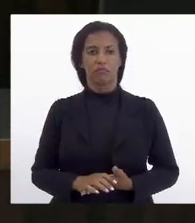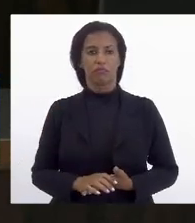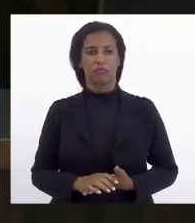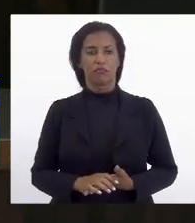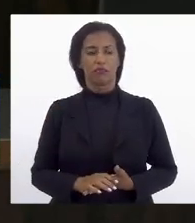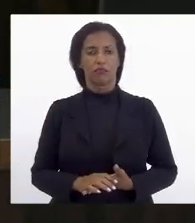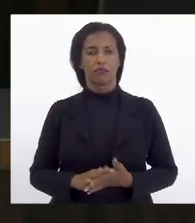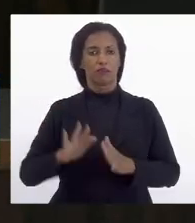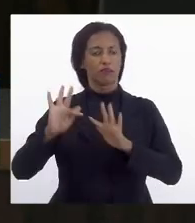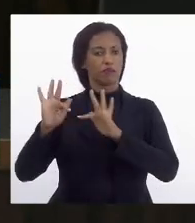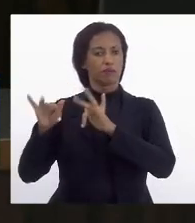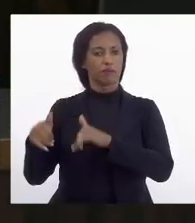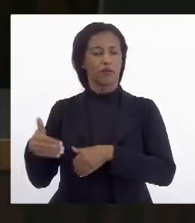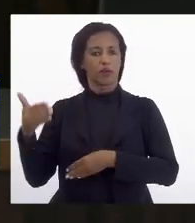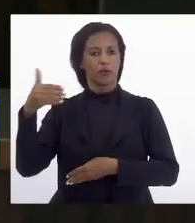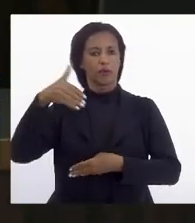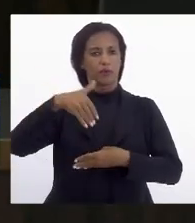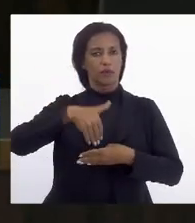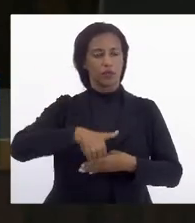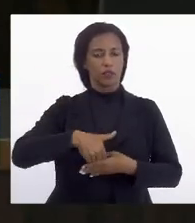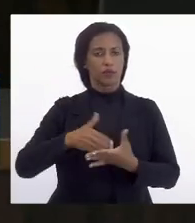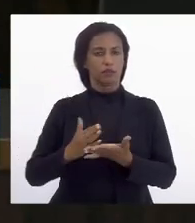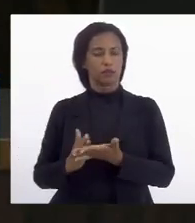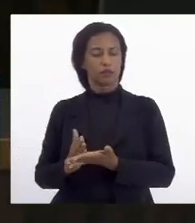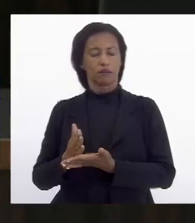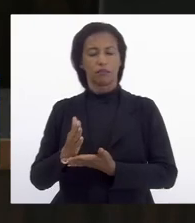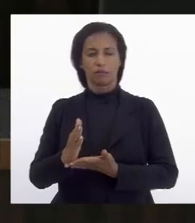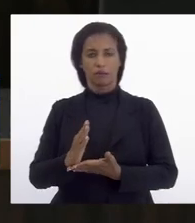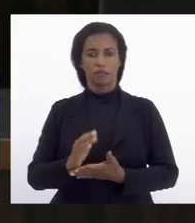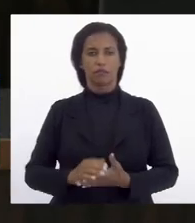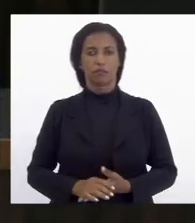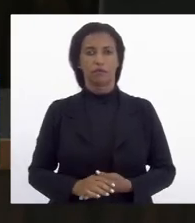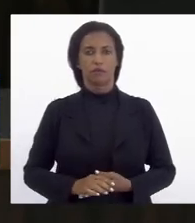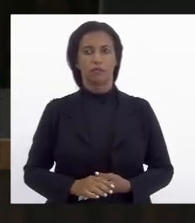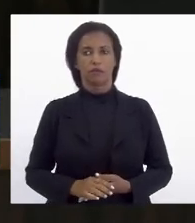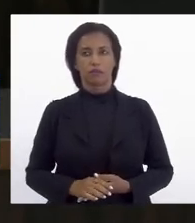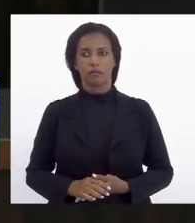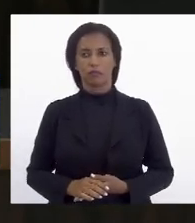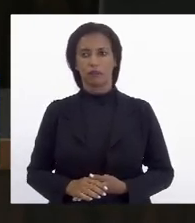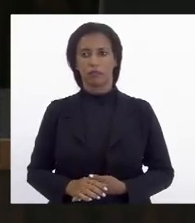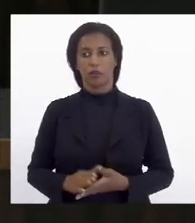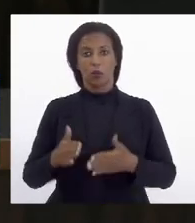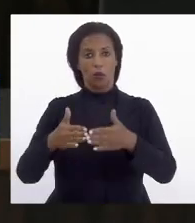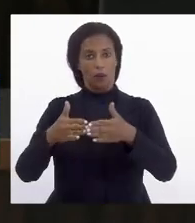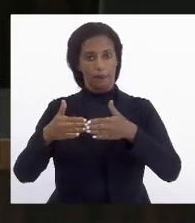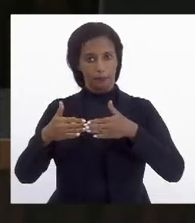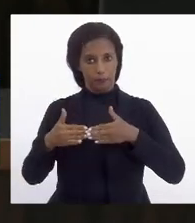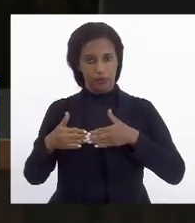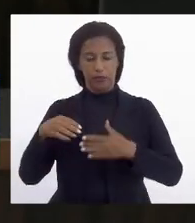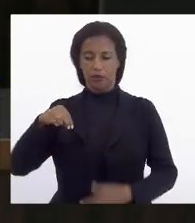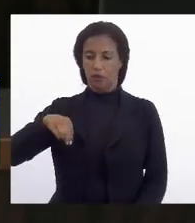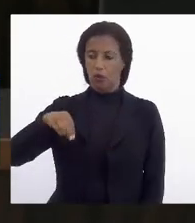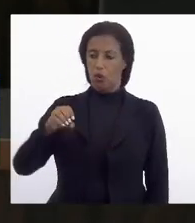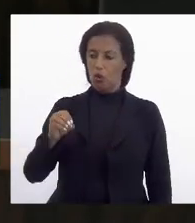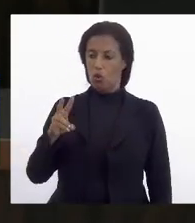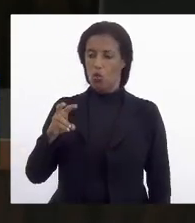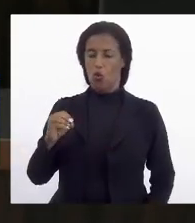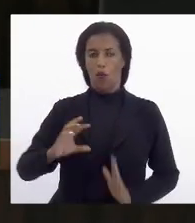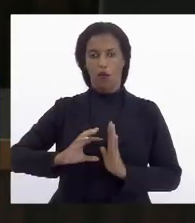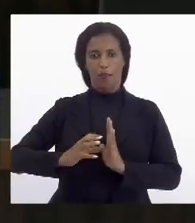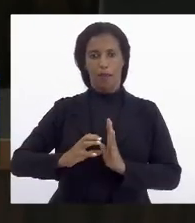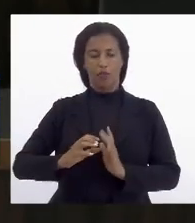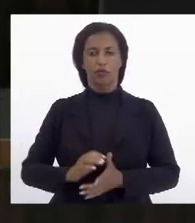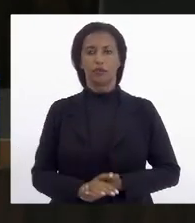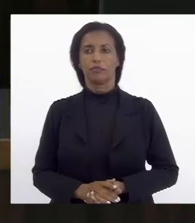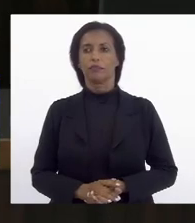encerrado a discussão em votação senhores que aprovam permaneça como estão aprovado com abstenção do novo vai a promulgação